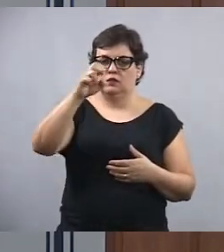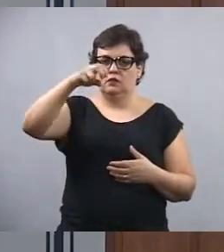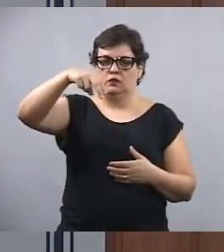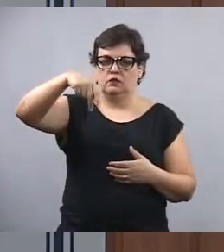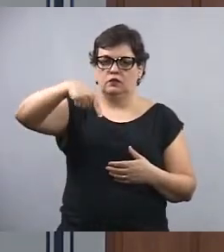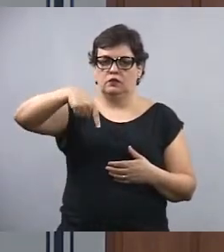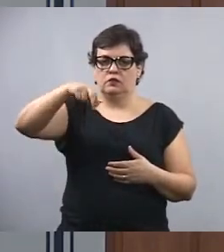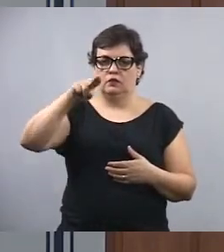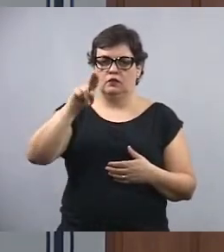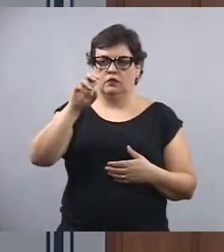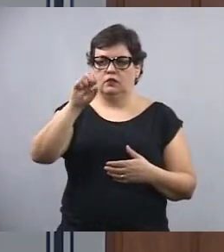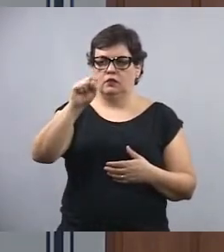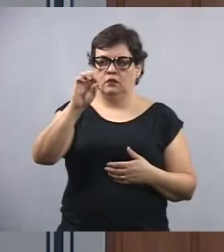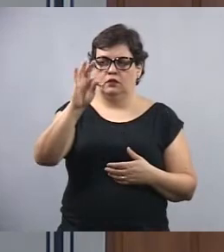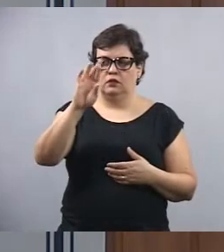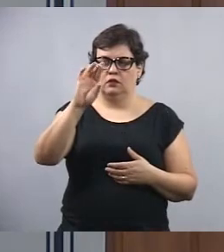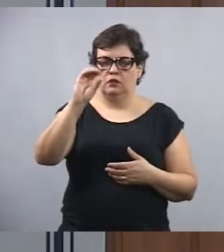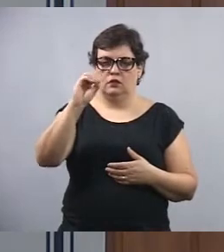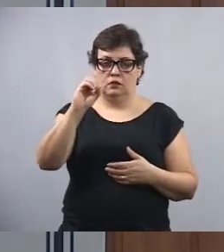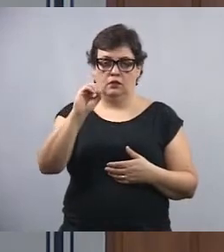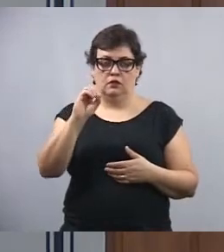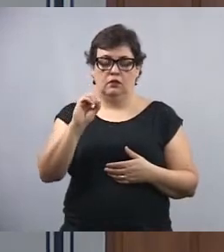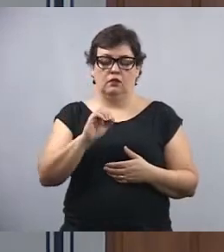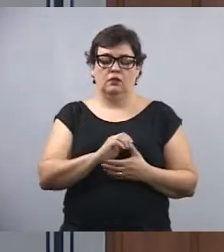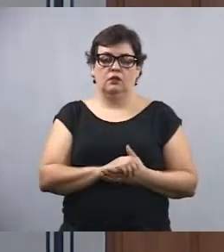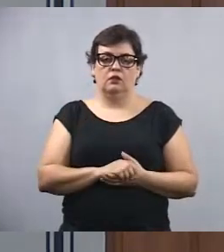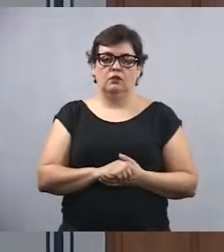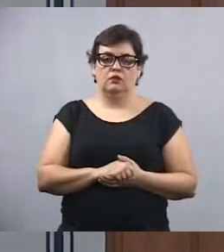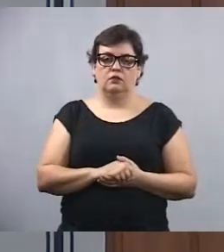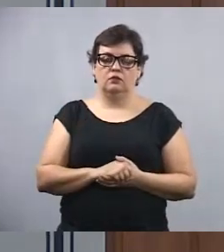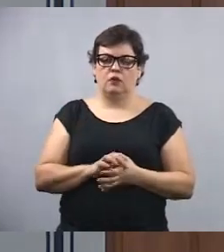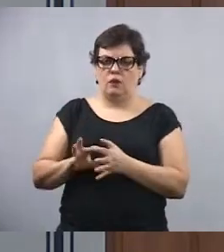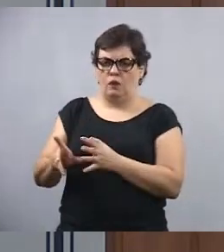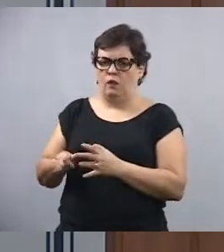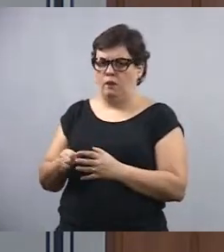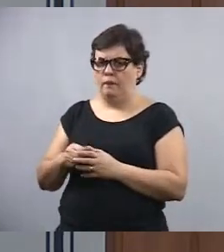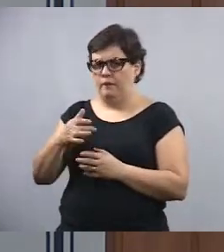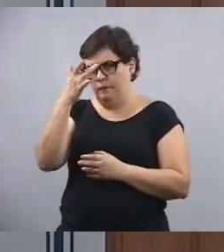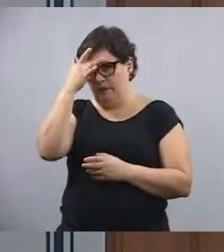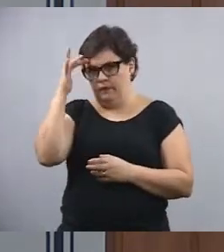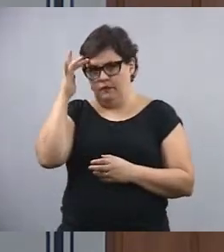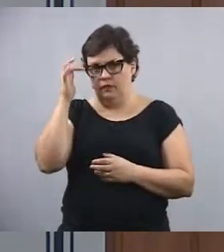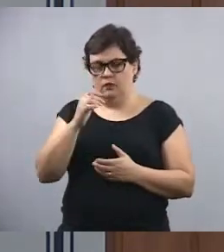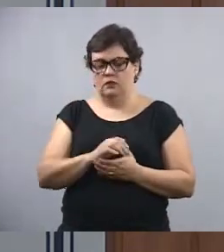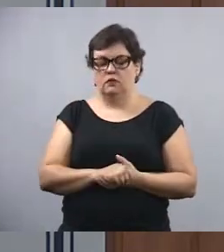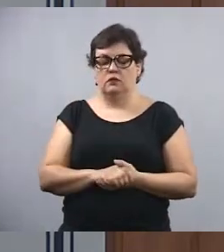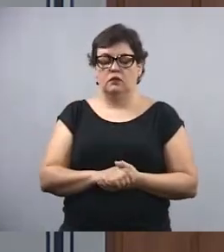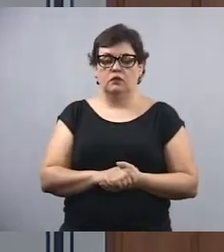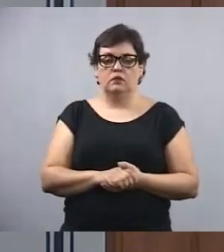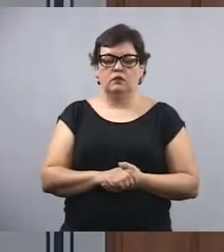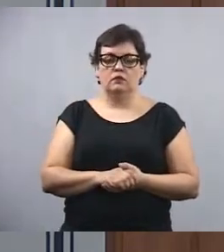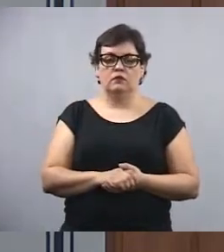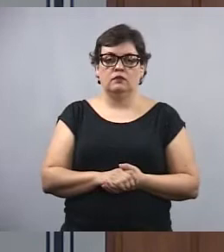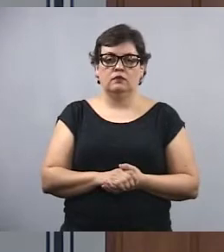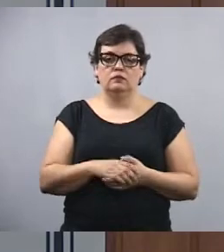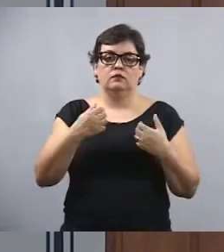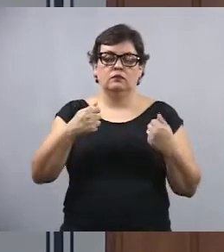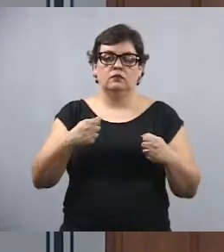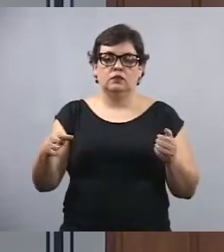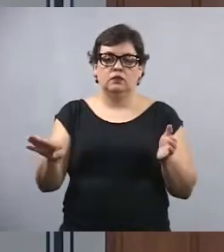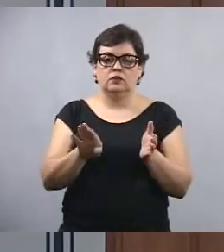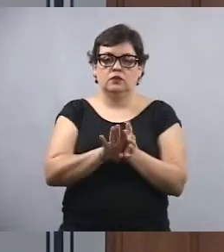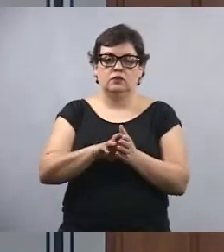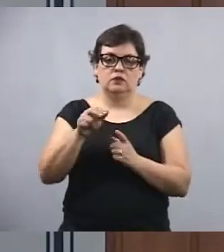acionar, senhor delegado Luiz Damasceno, um helicóptero que tem que vir ou de Prudente